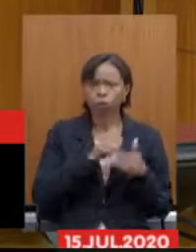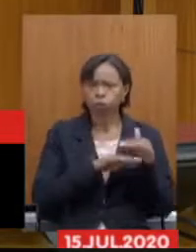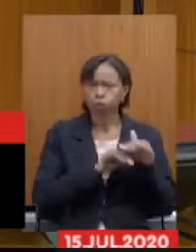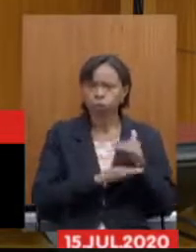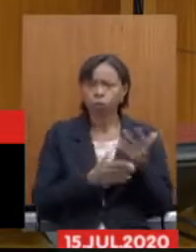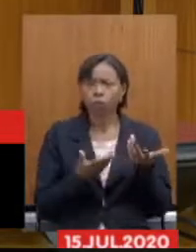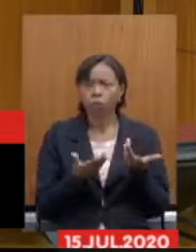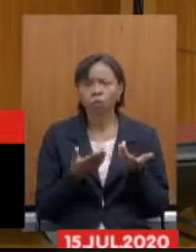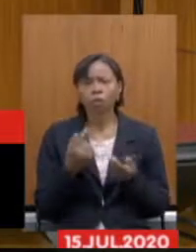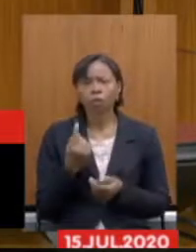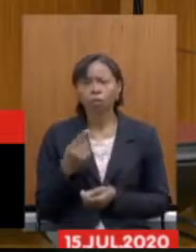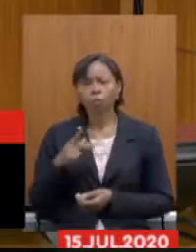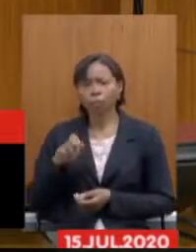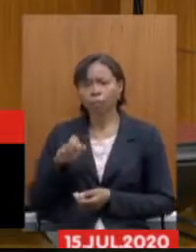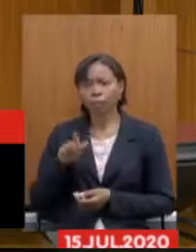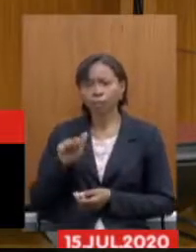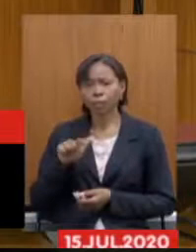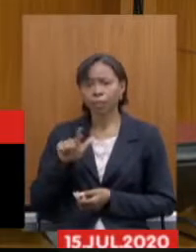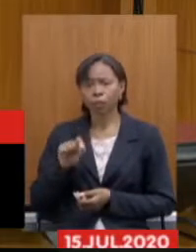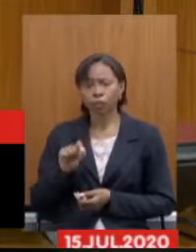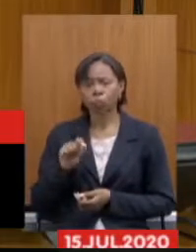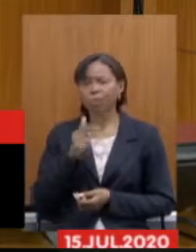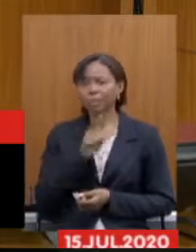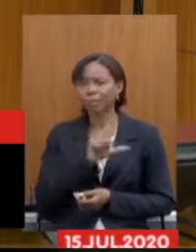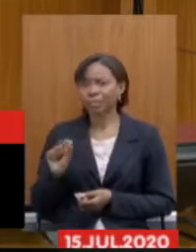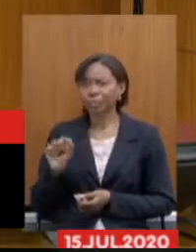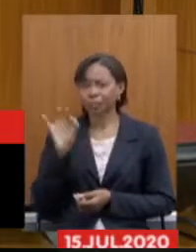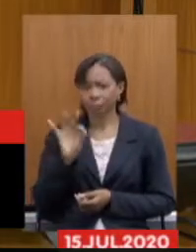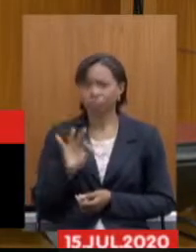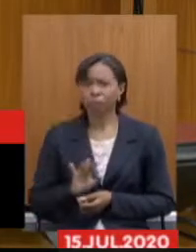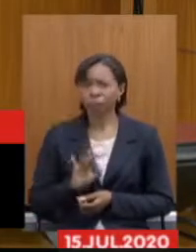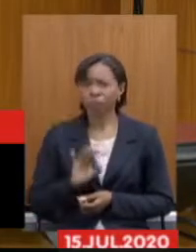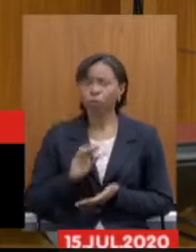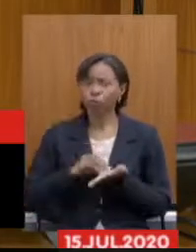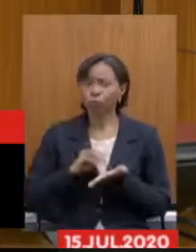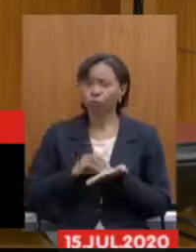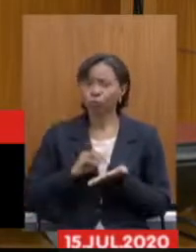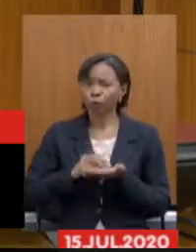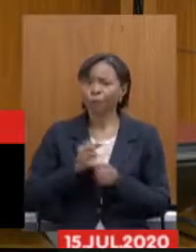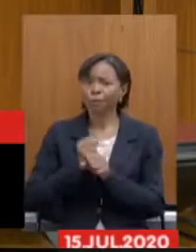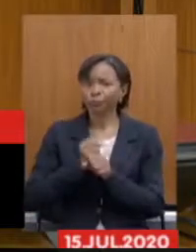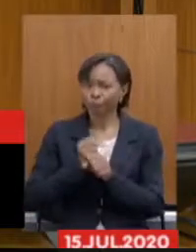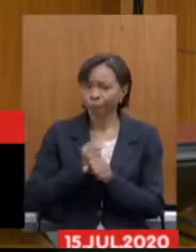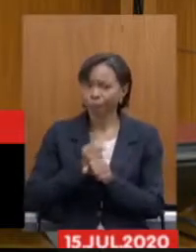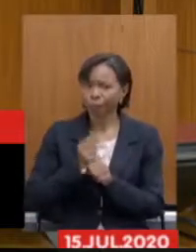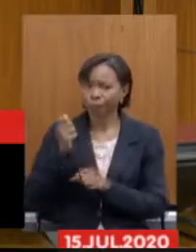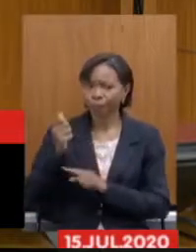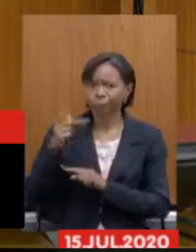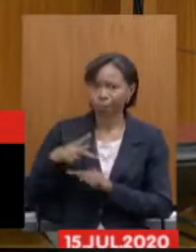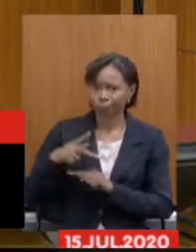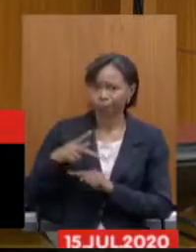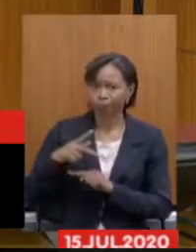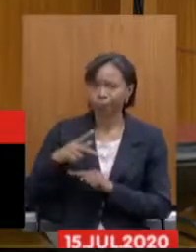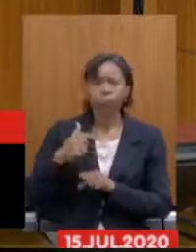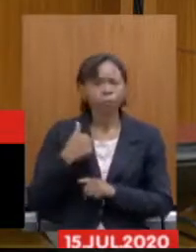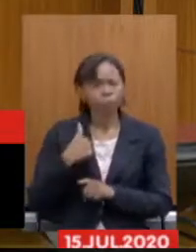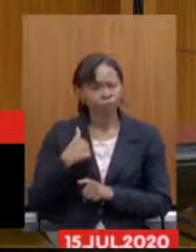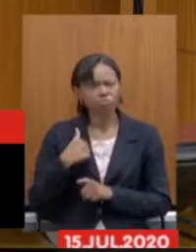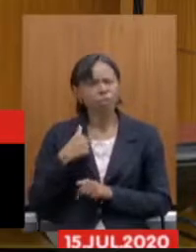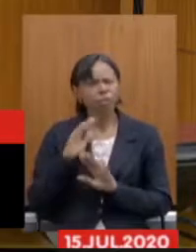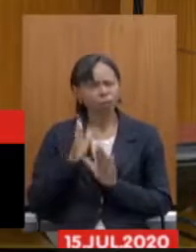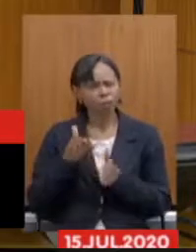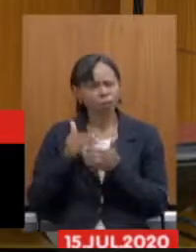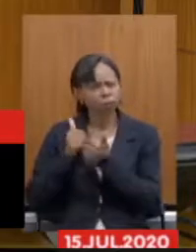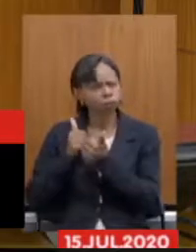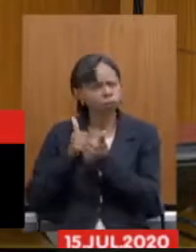um pedágio de 100% do tempo faltante para a aposentadoria. E aqui me permita dizer, eu acompanhei muito essa